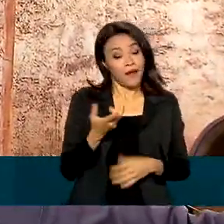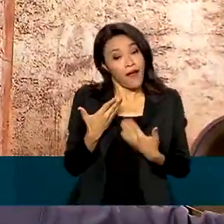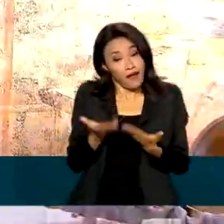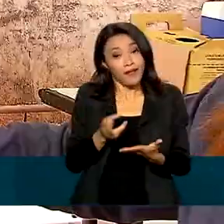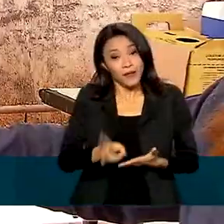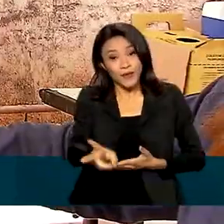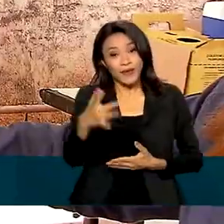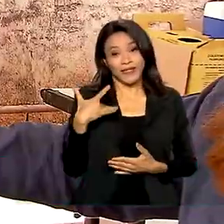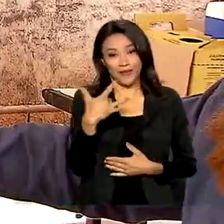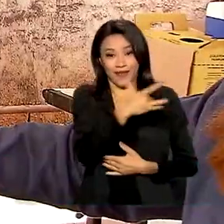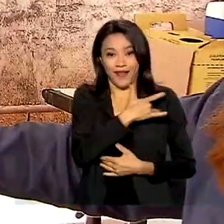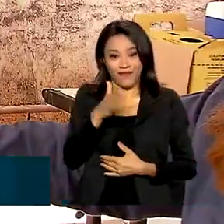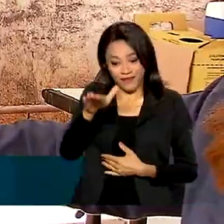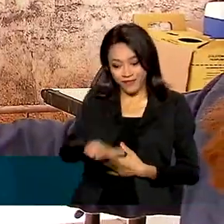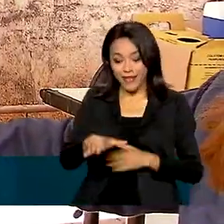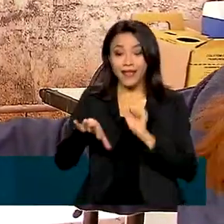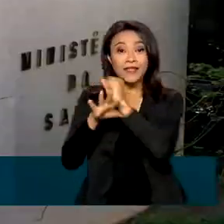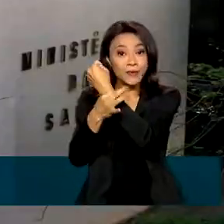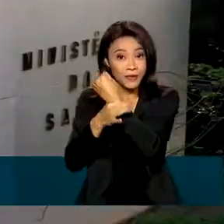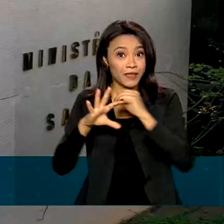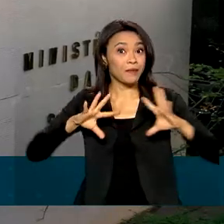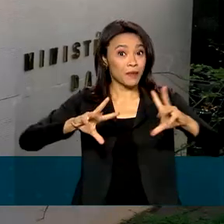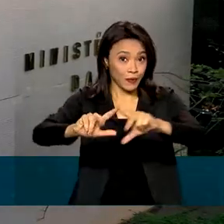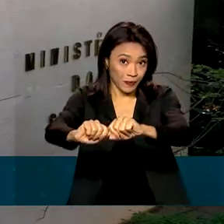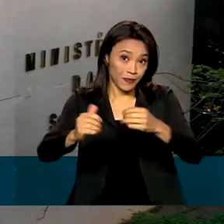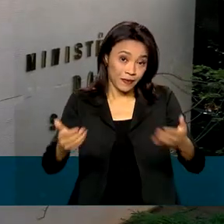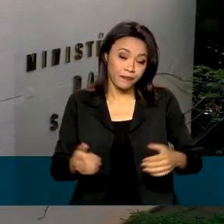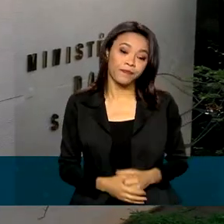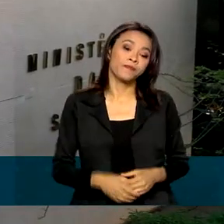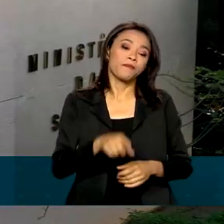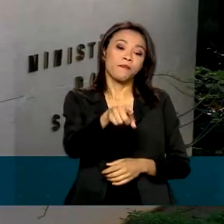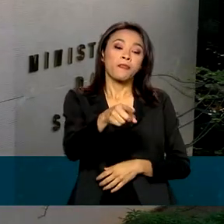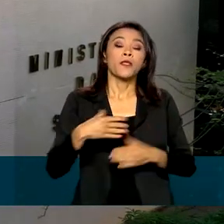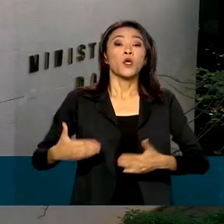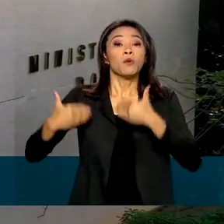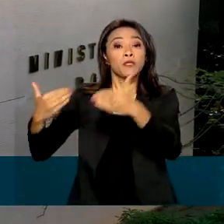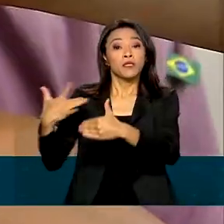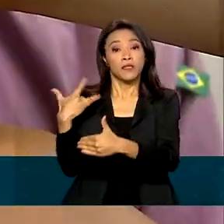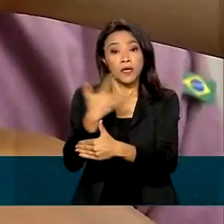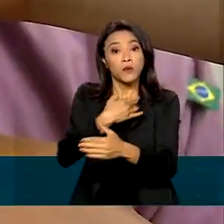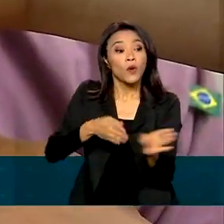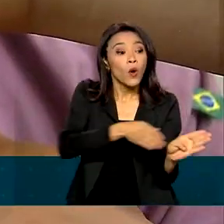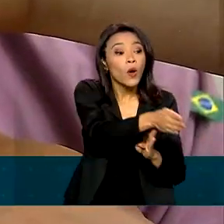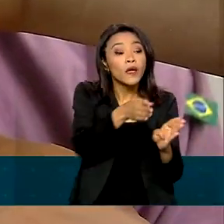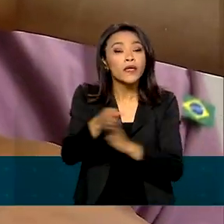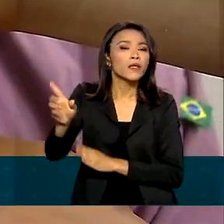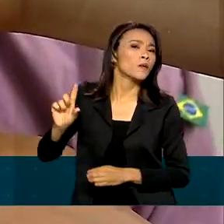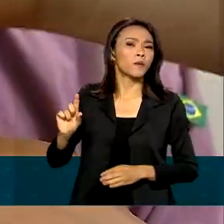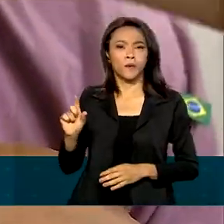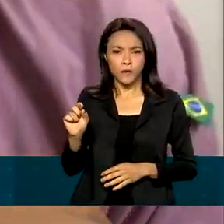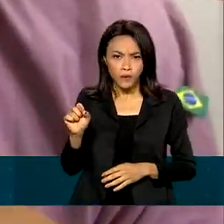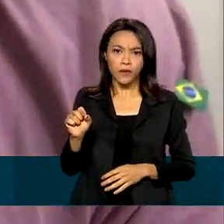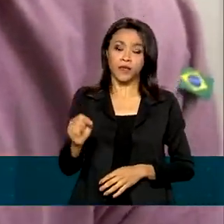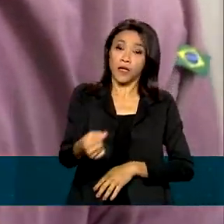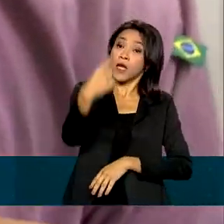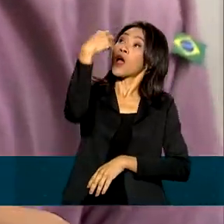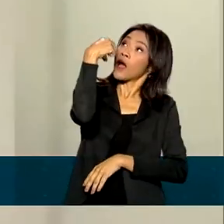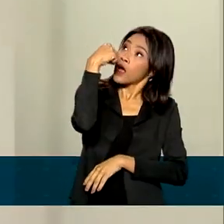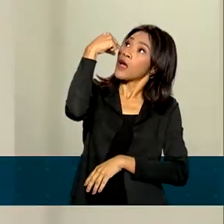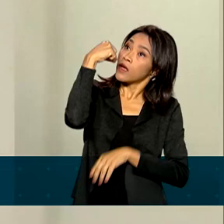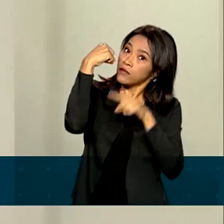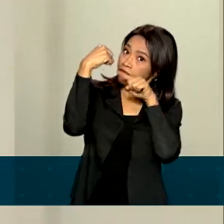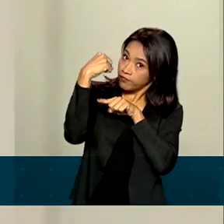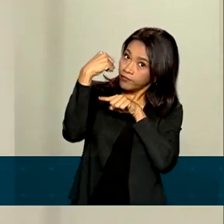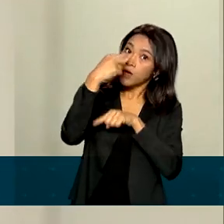e muito bem. É segurança para todo mundo, né? A orientação do Ministério da Saúde é que, além de tomar a vacina da gotinha,